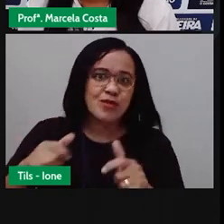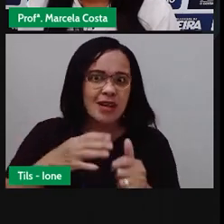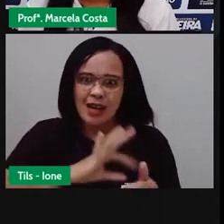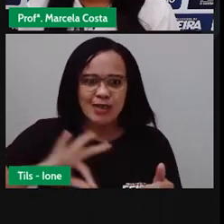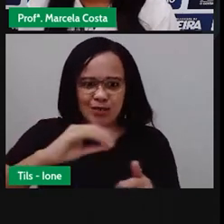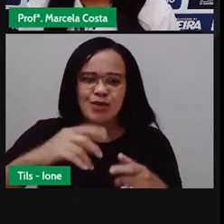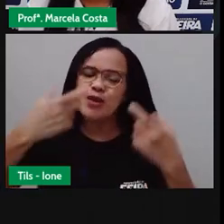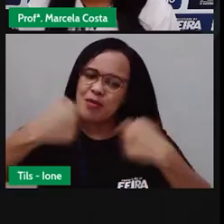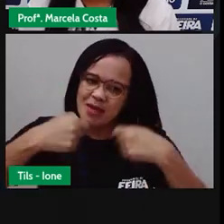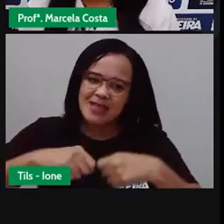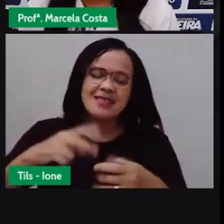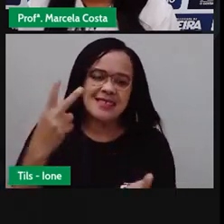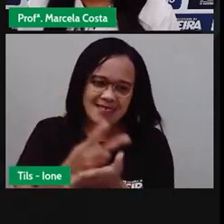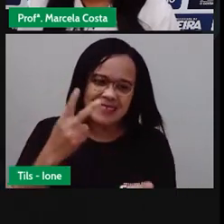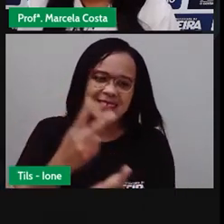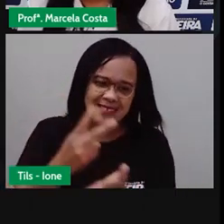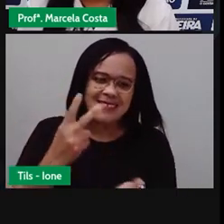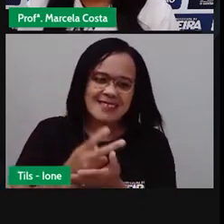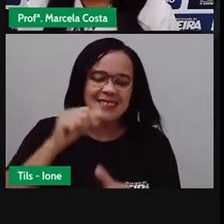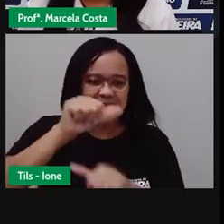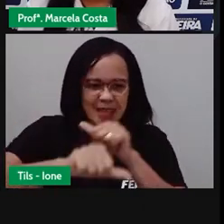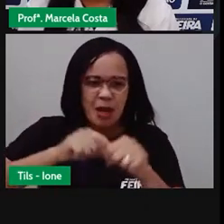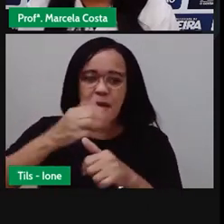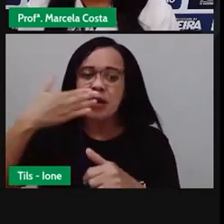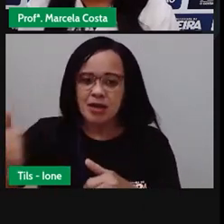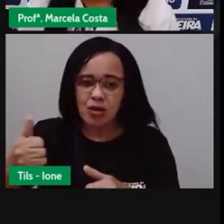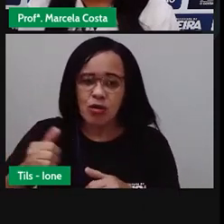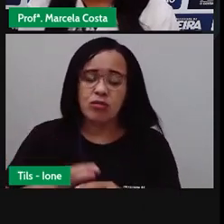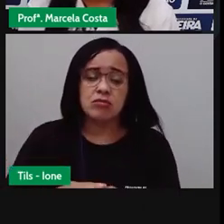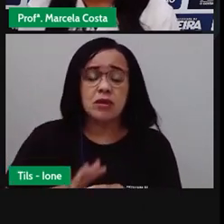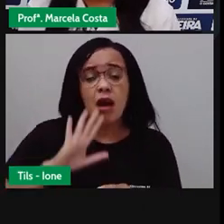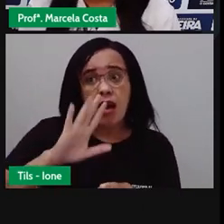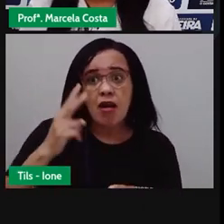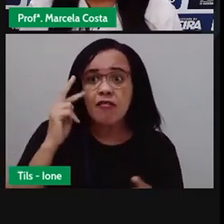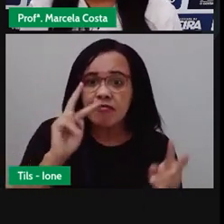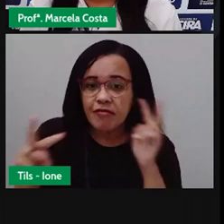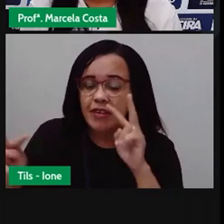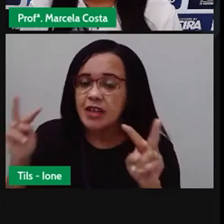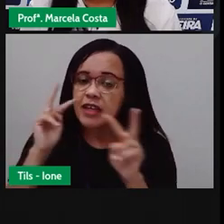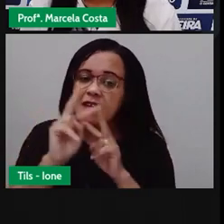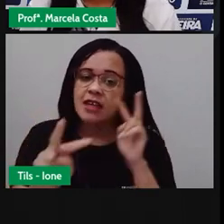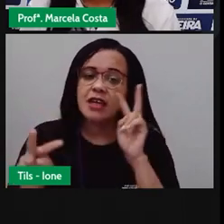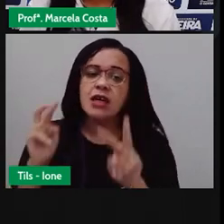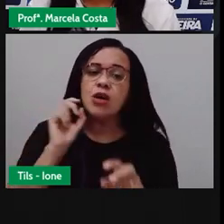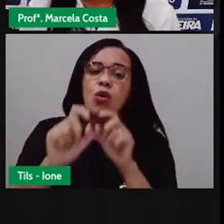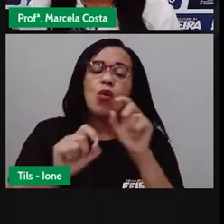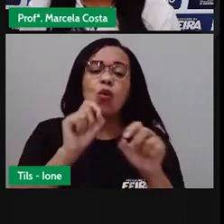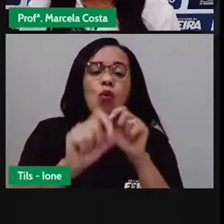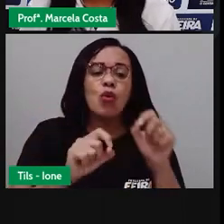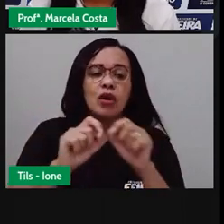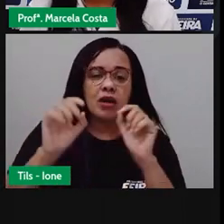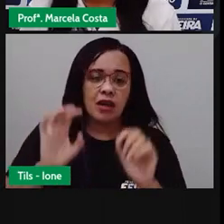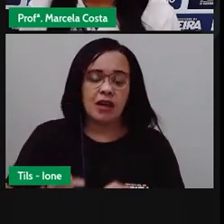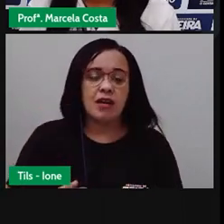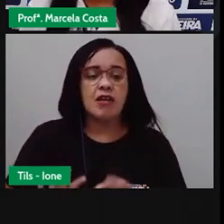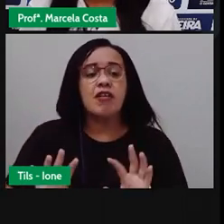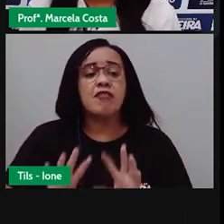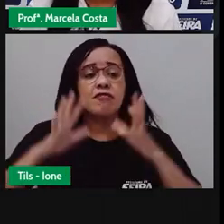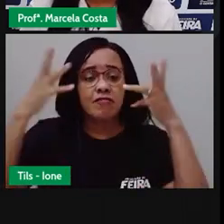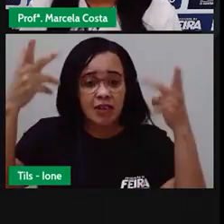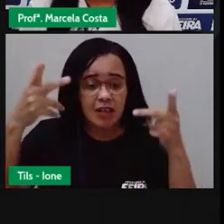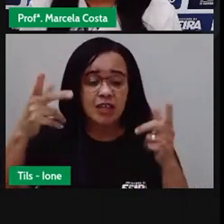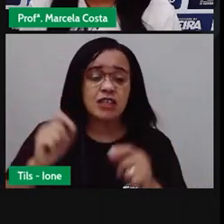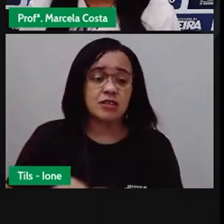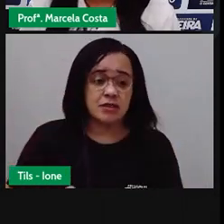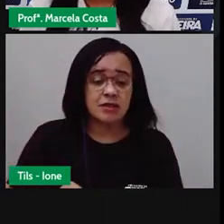cultura da minha cidade temos as festas tradicionais nos distritos, temos aqui na